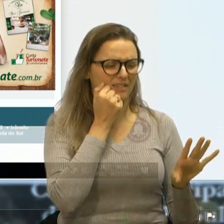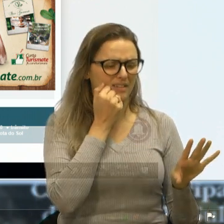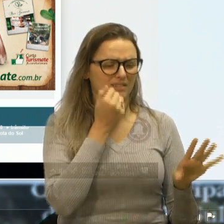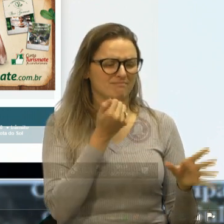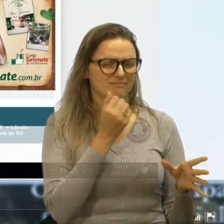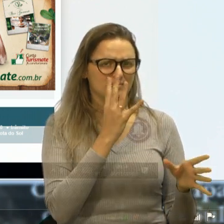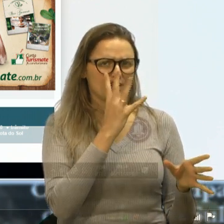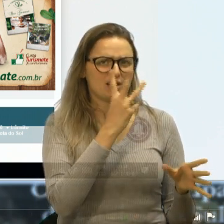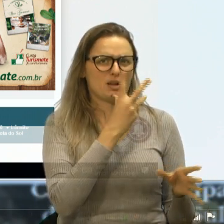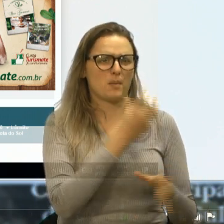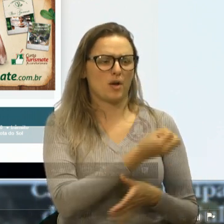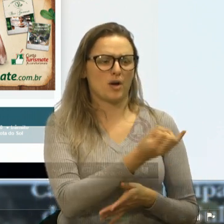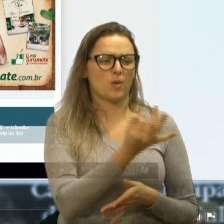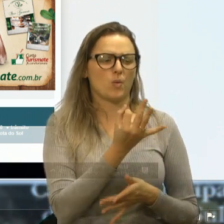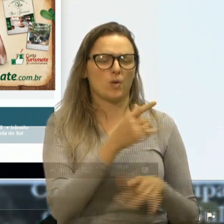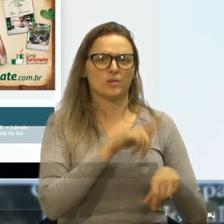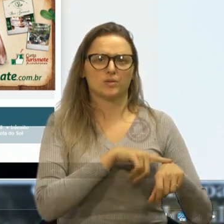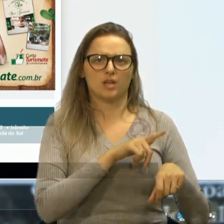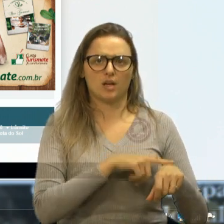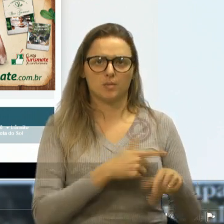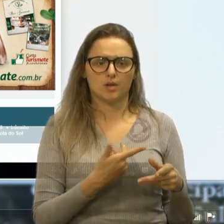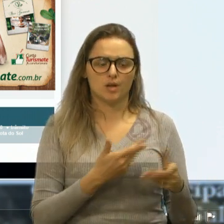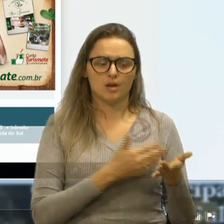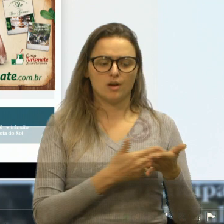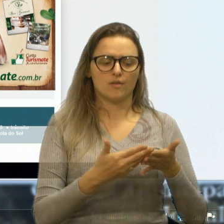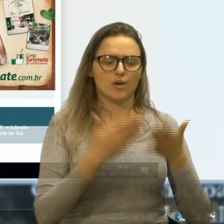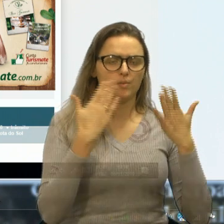Nós vamos entrar o verão adentro, vai ficar por isso mesmo.